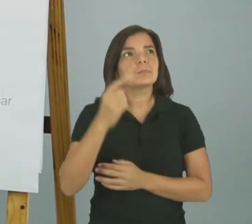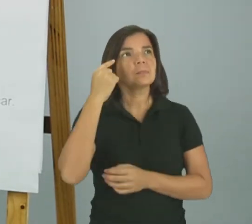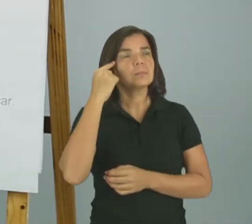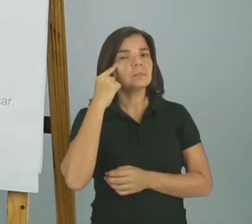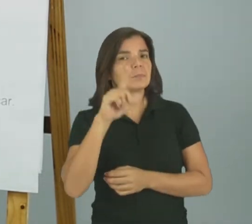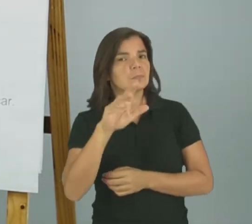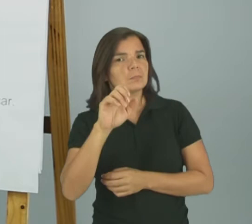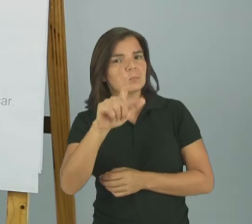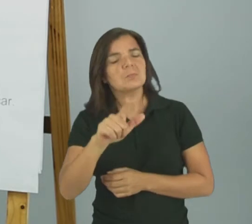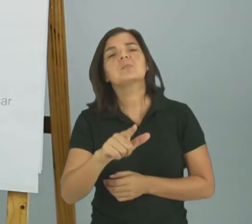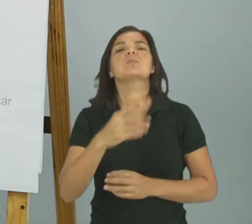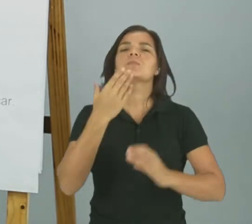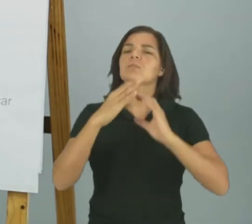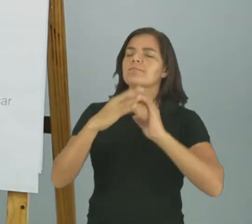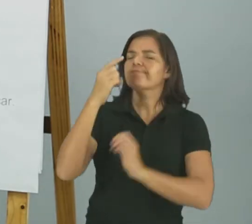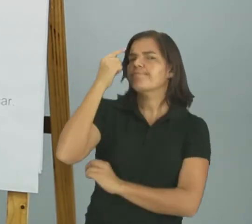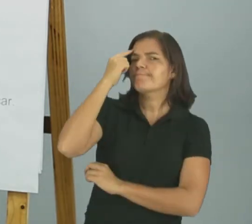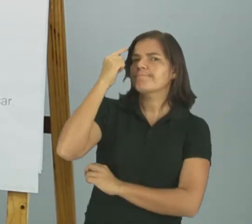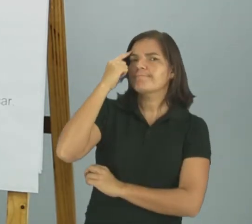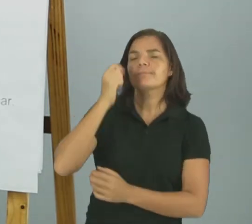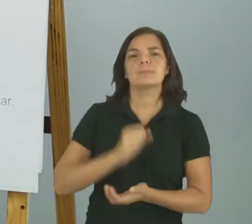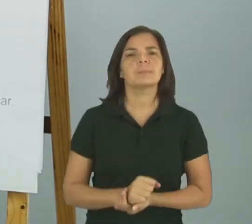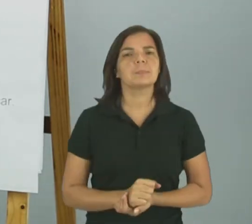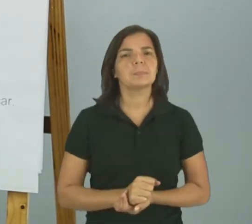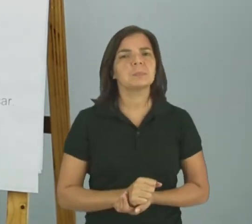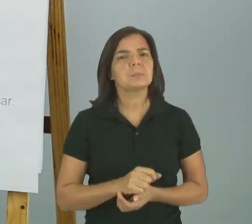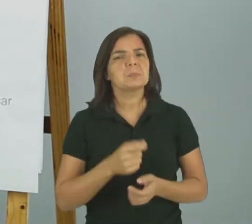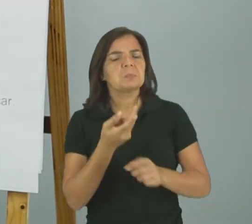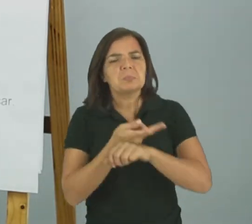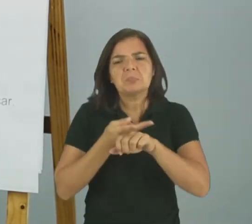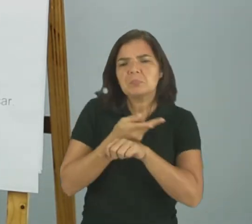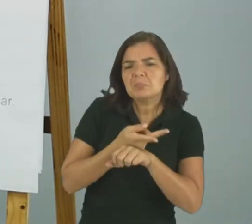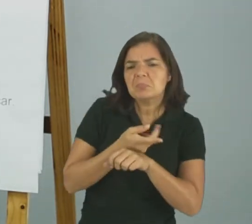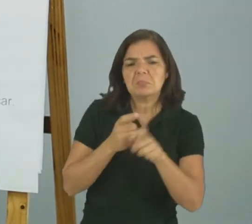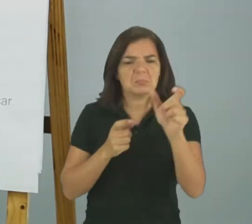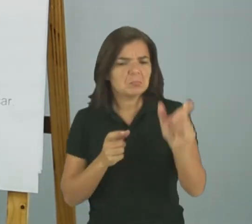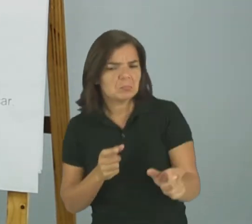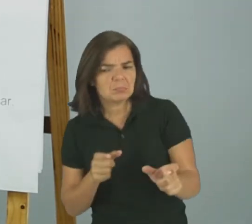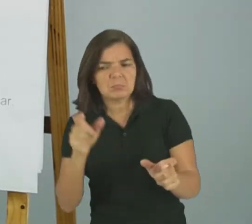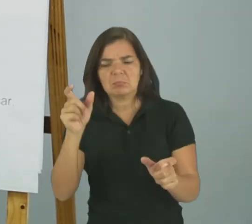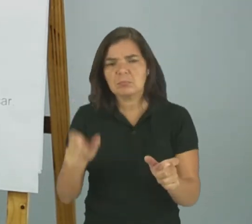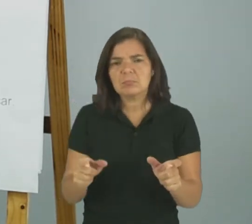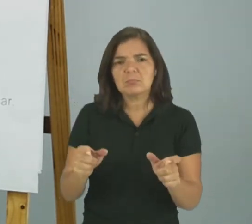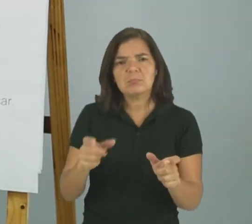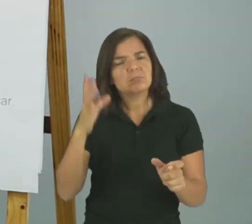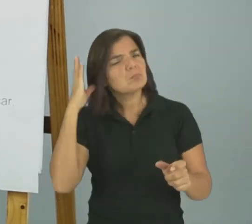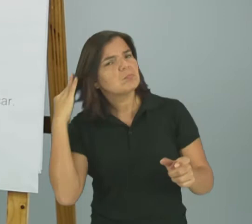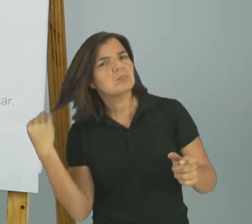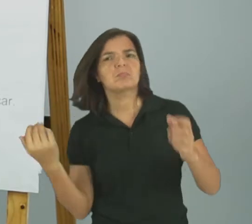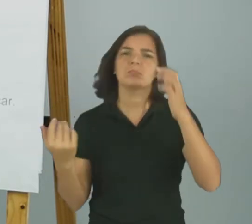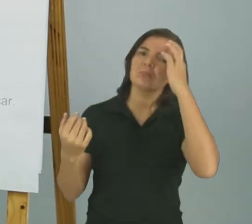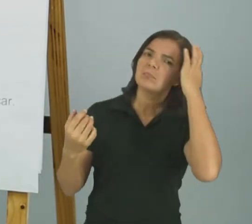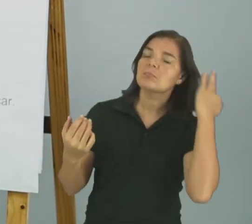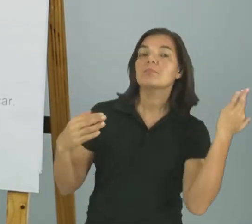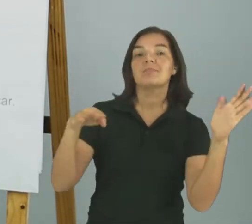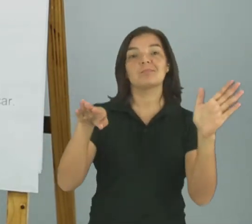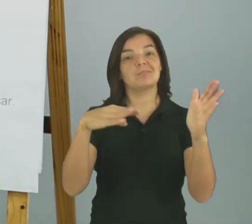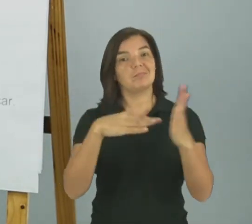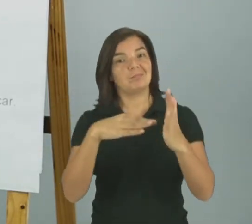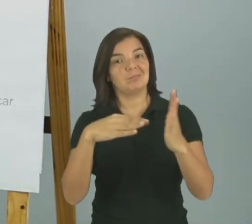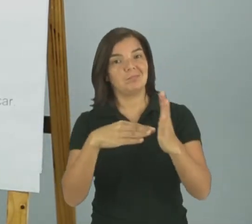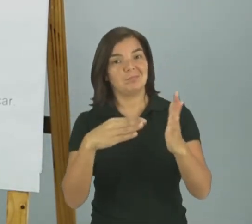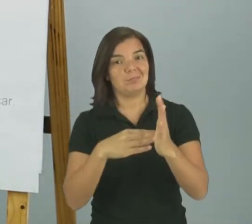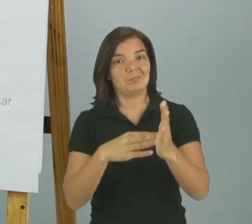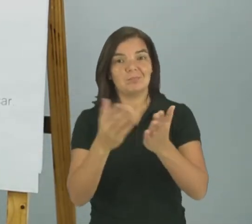Lelê num canto acismar Fuça aqui Fuça lá Mexe e remexe Até encontrar